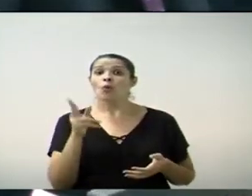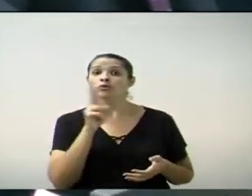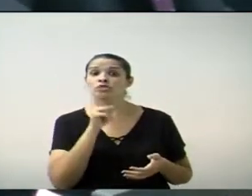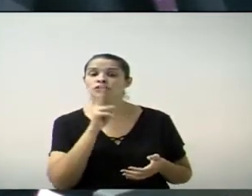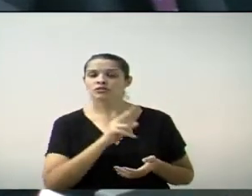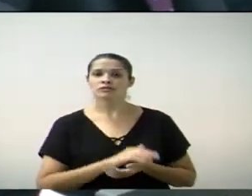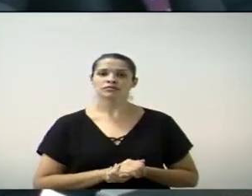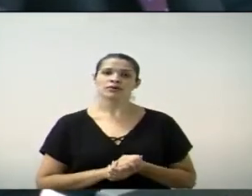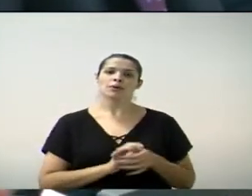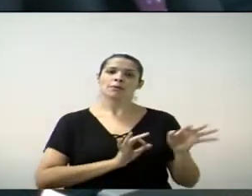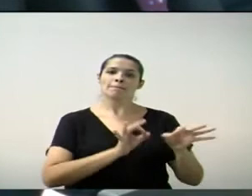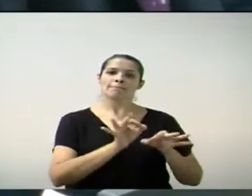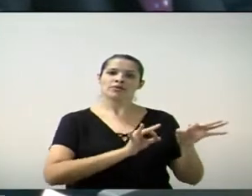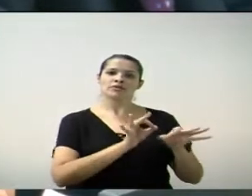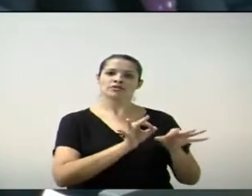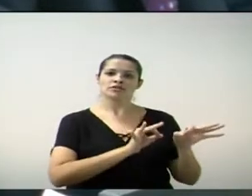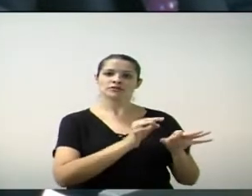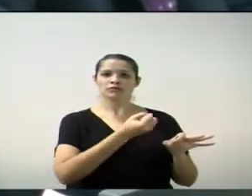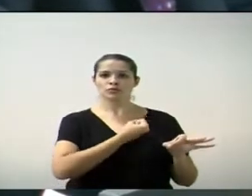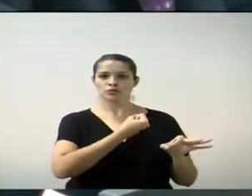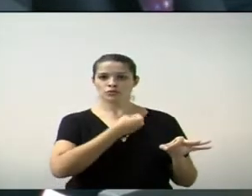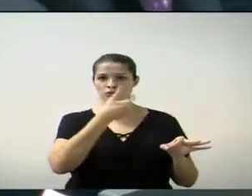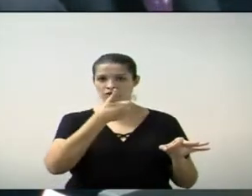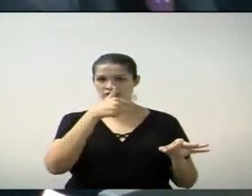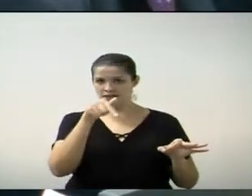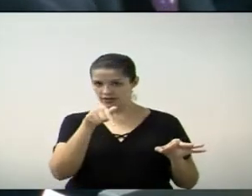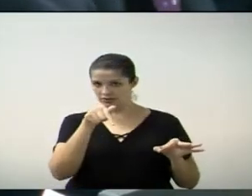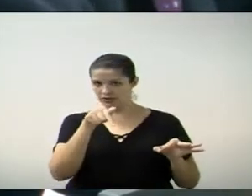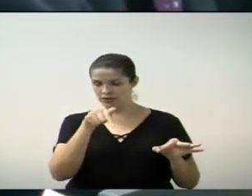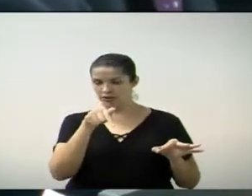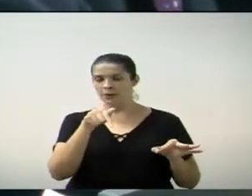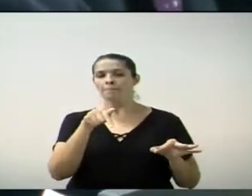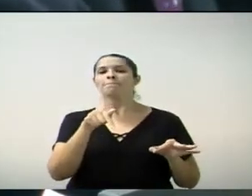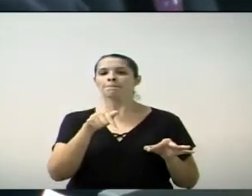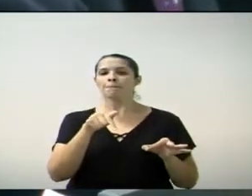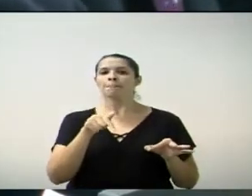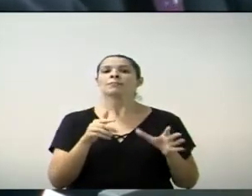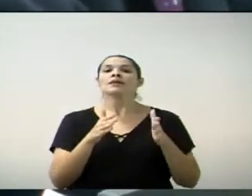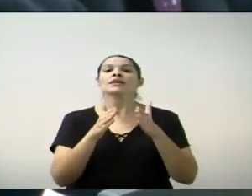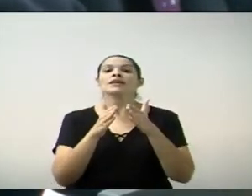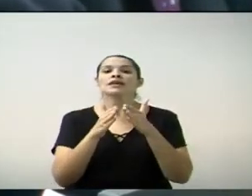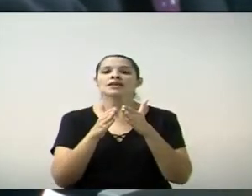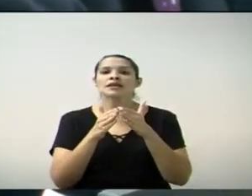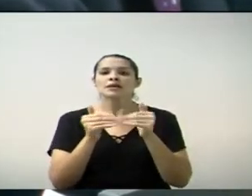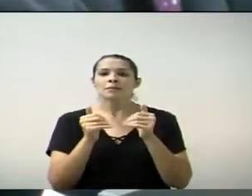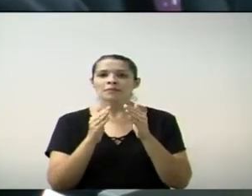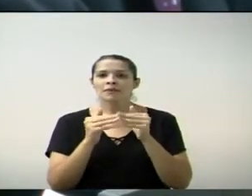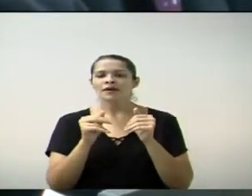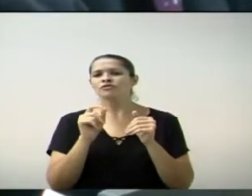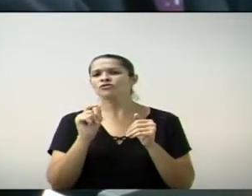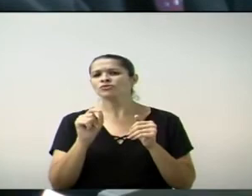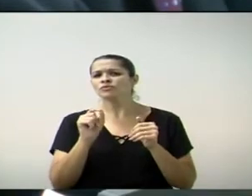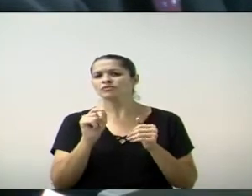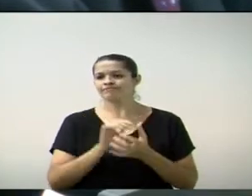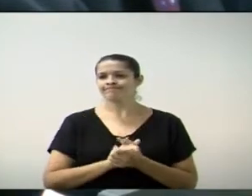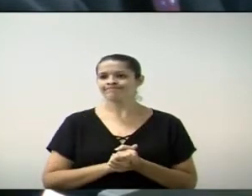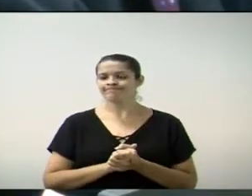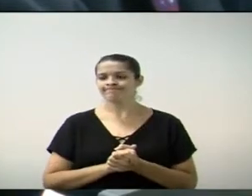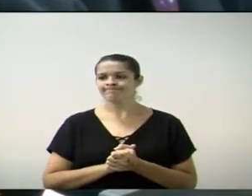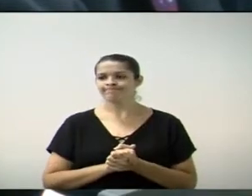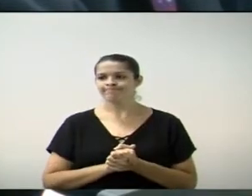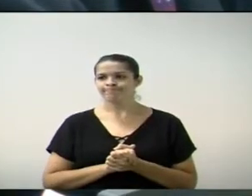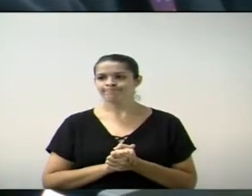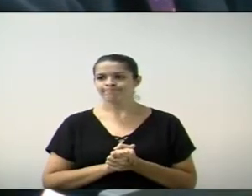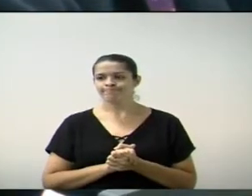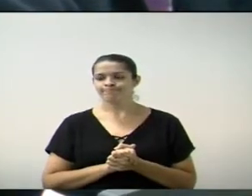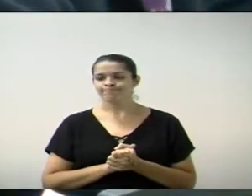-17 do Executivo, que dispõe sobre a instituição da recuperação de crédito, recrede 2017